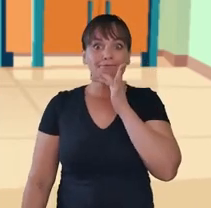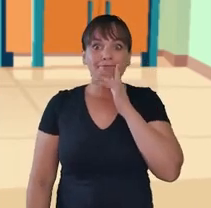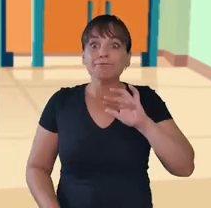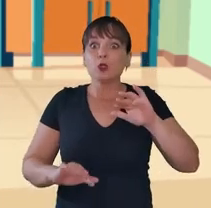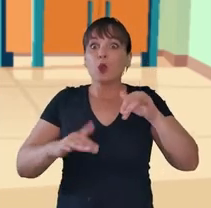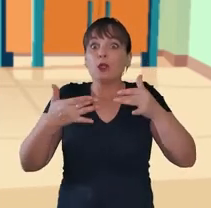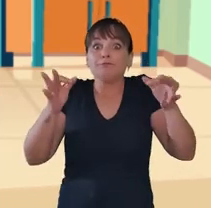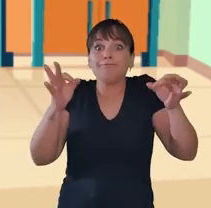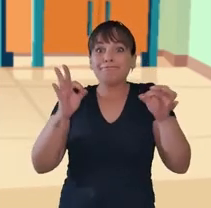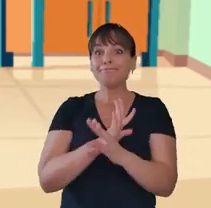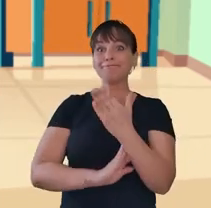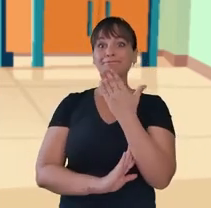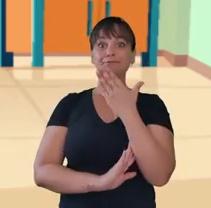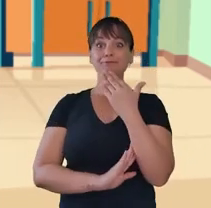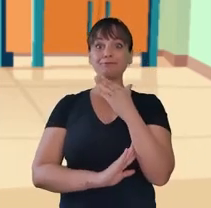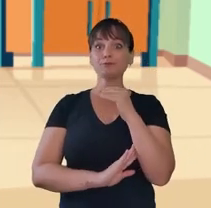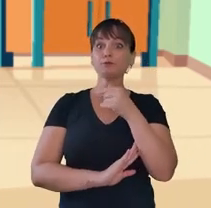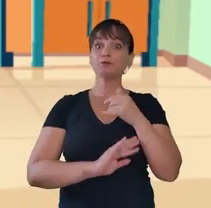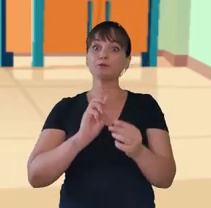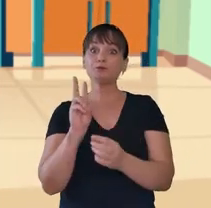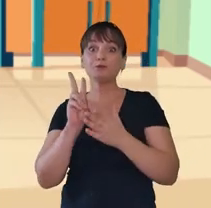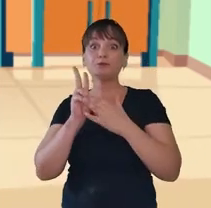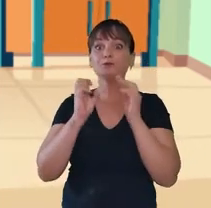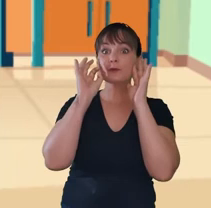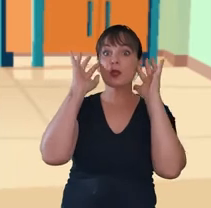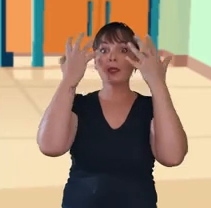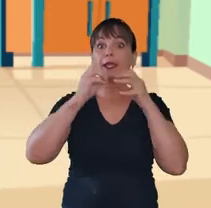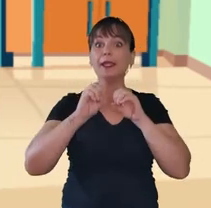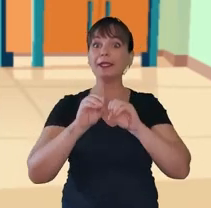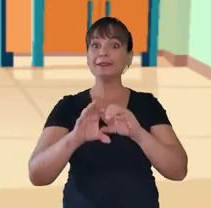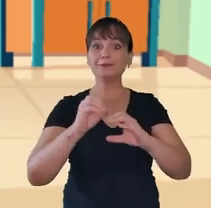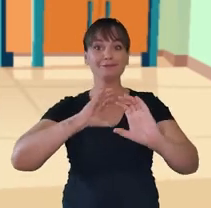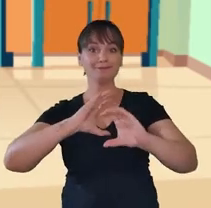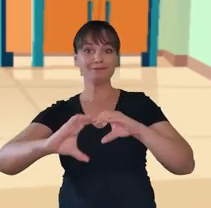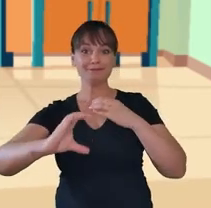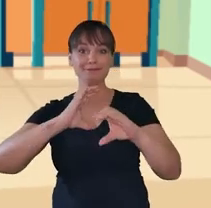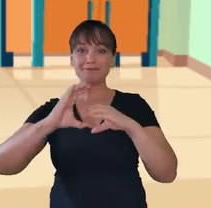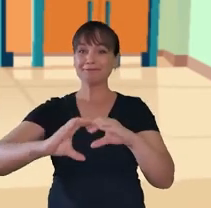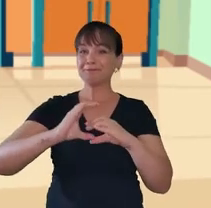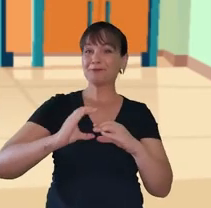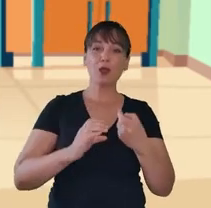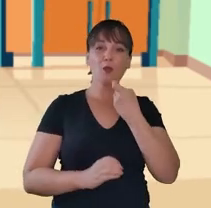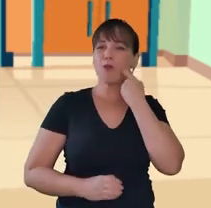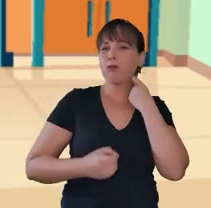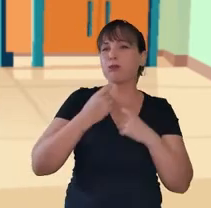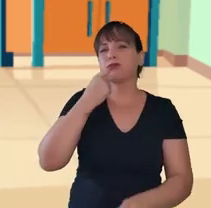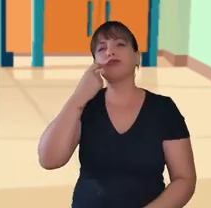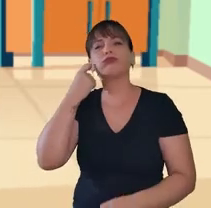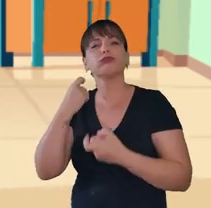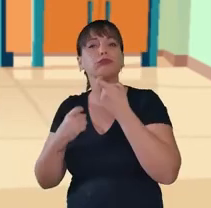Ao terminar a refeição, o pajé ensinou a canção da fartura do peixe. Uma canção